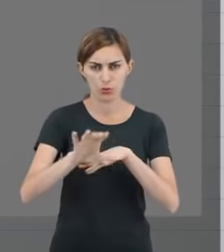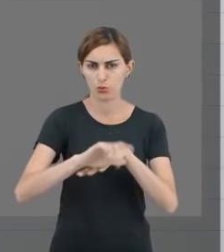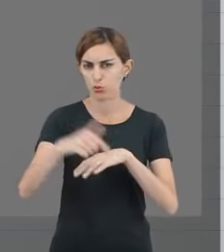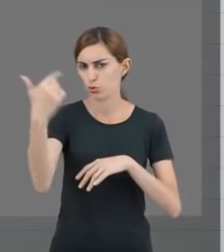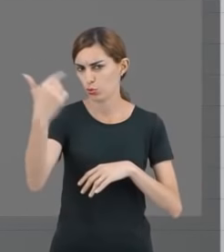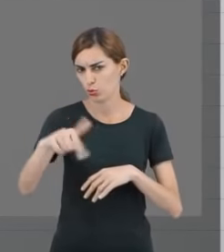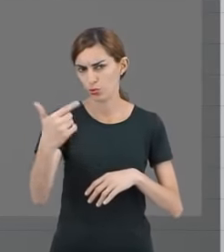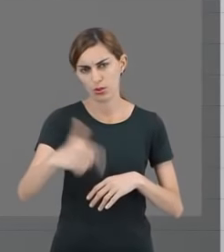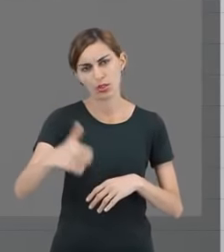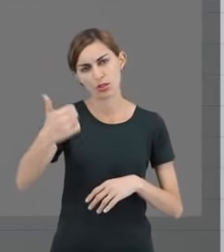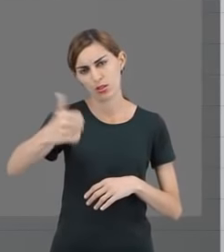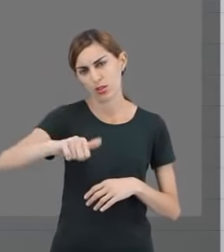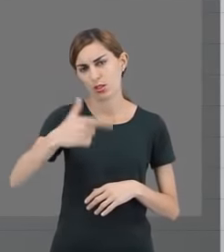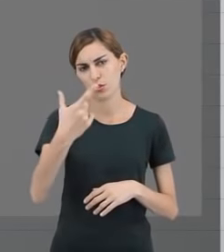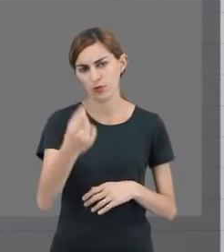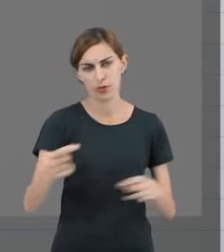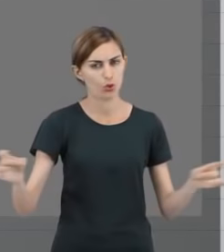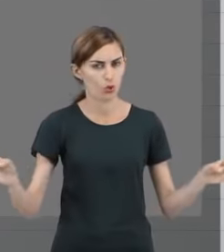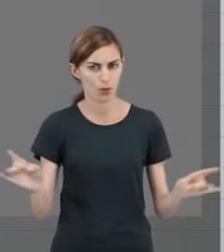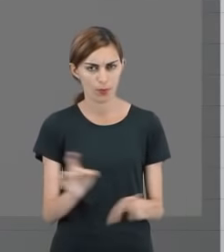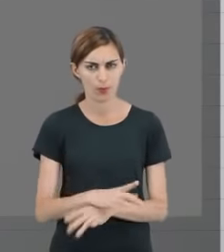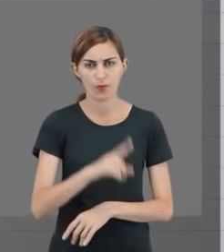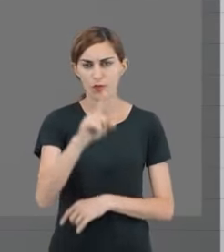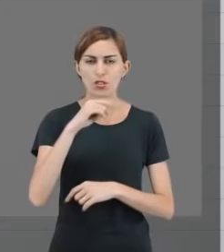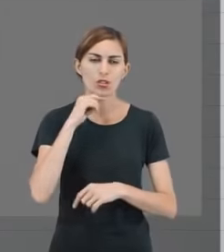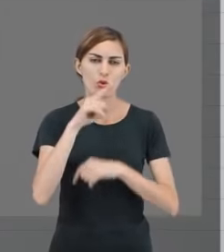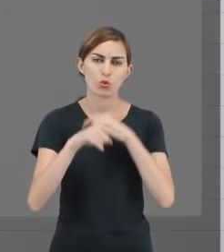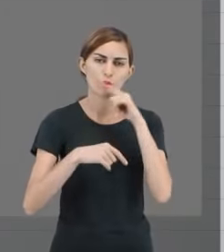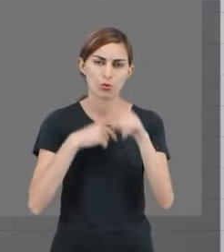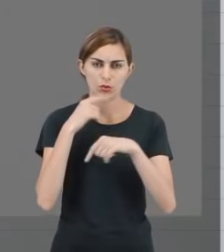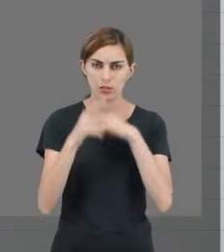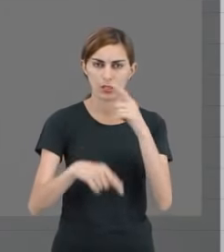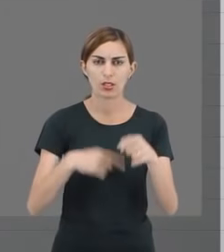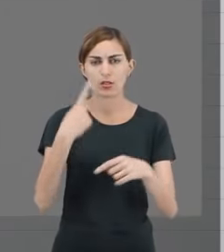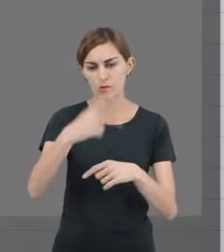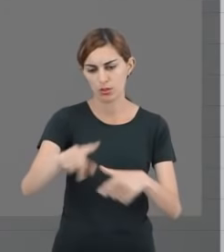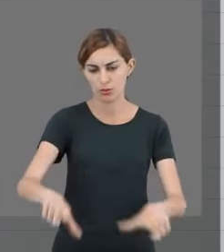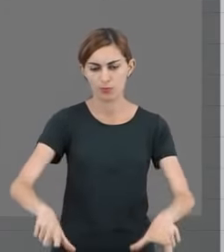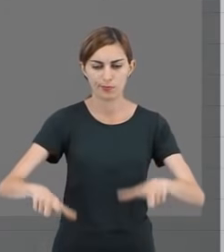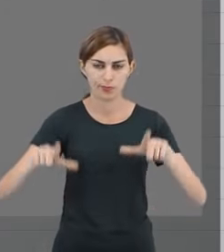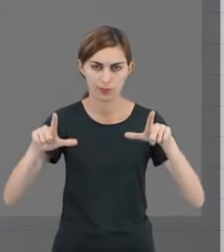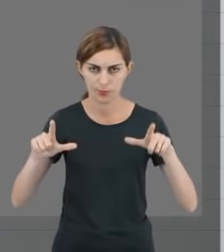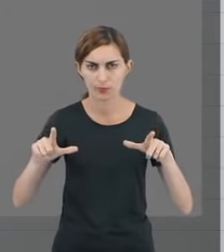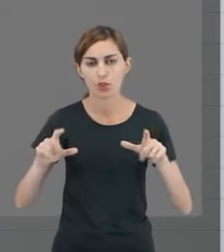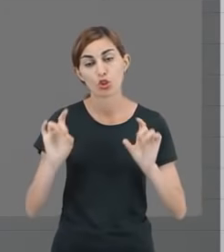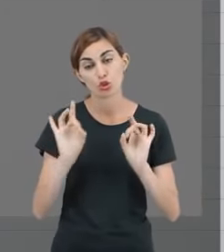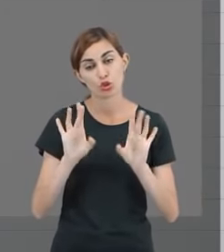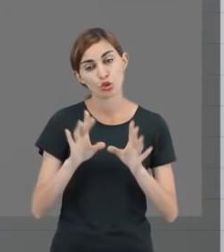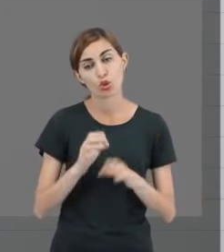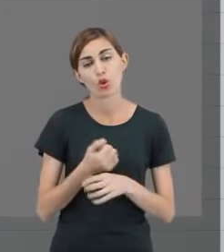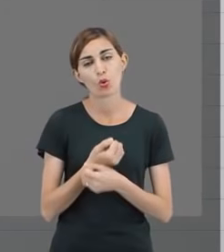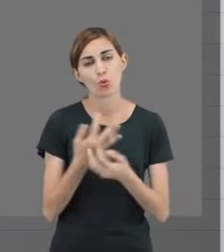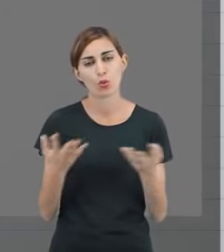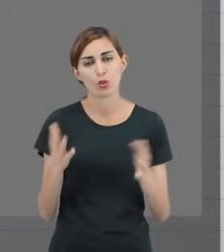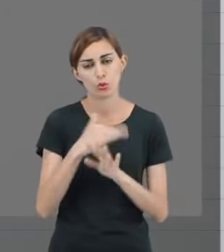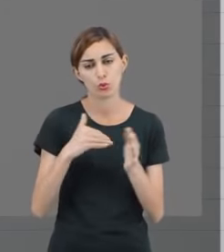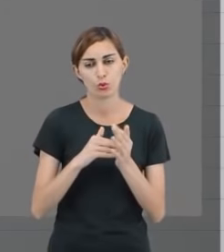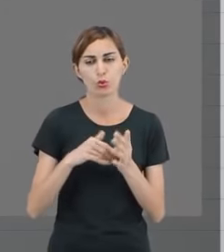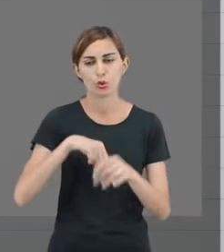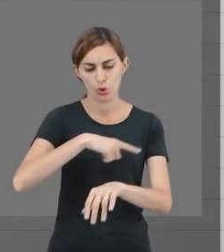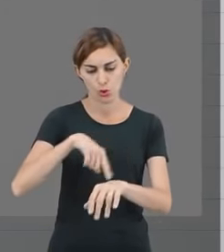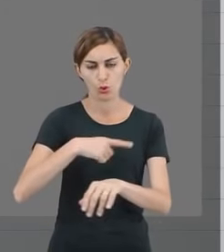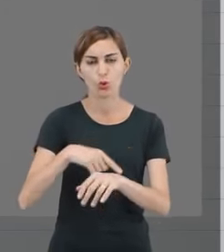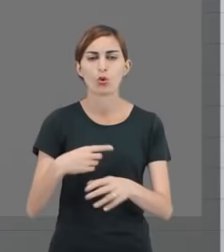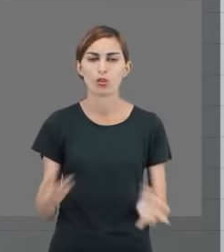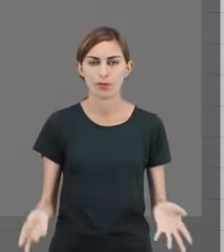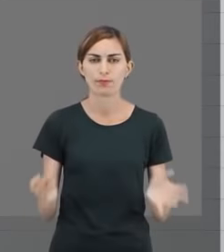tendo as 120 horas completas, você não consegue receber o seu certificado. só quando todas essas horas